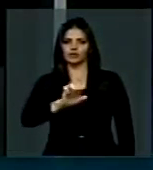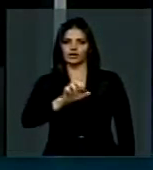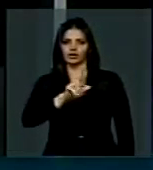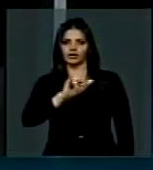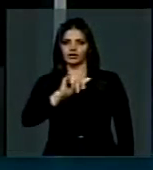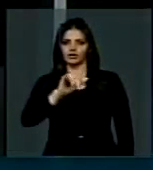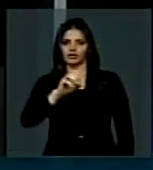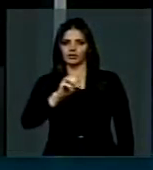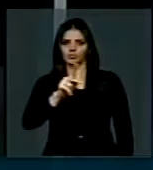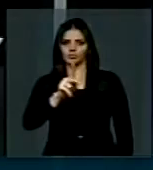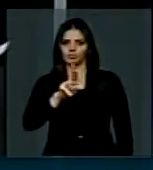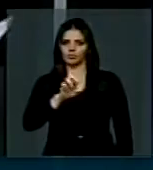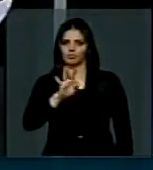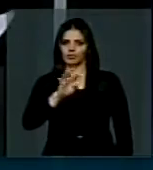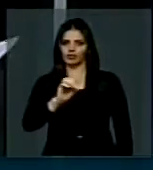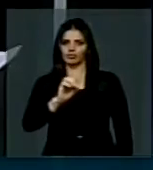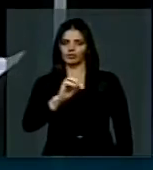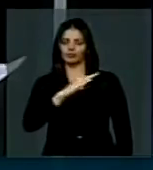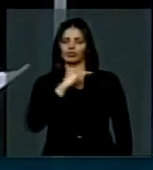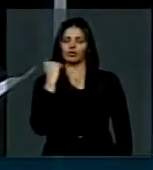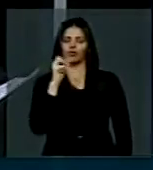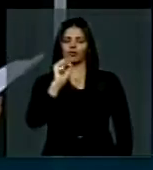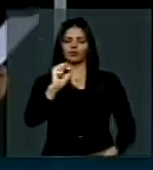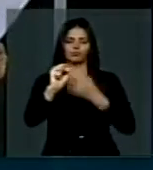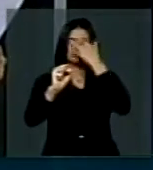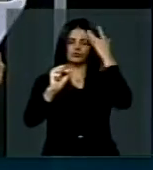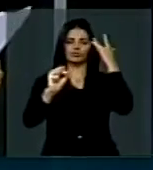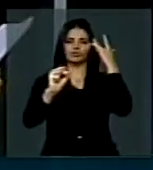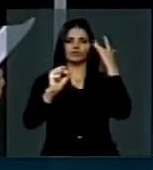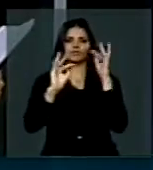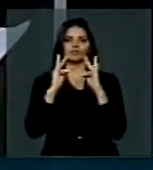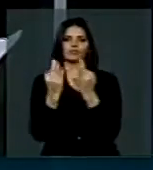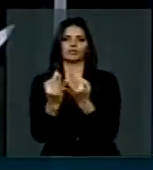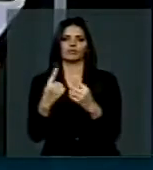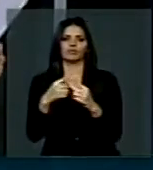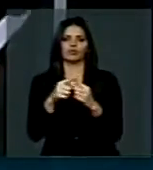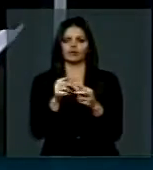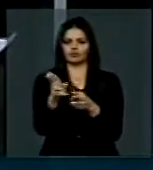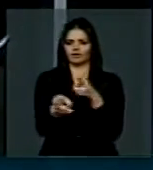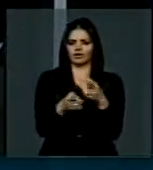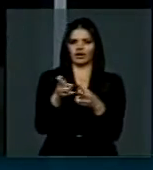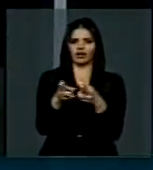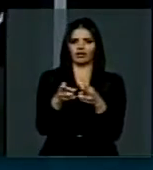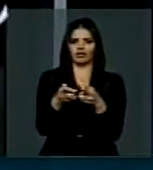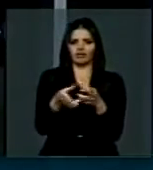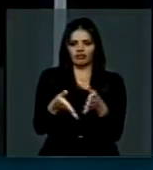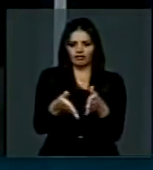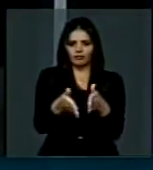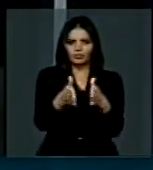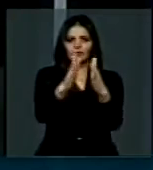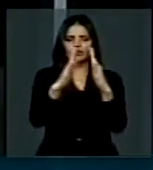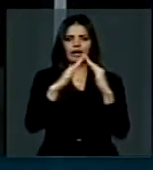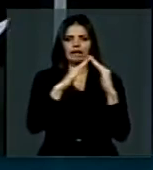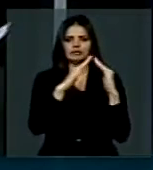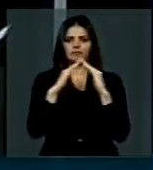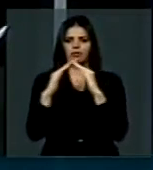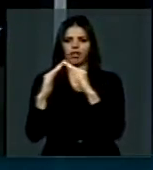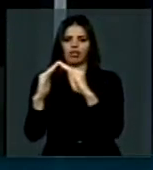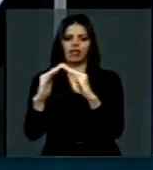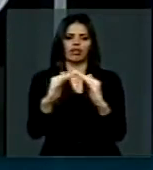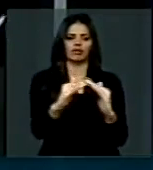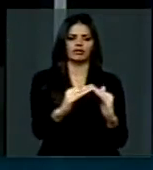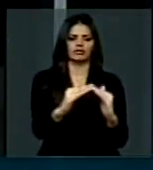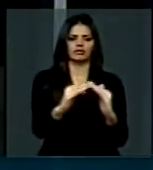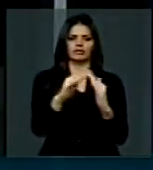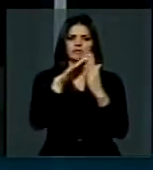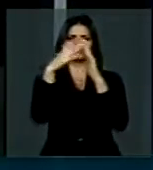e uma família porque a linha de trem passa no meio das casas e houve um acidente que derrubou cereais